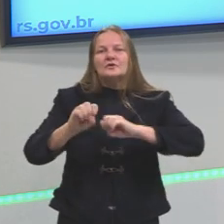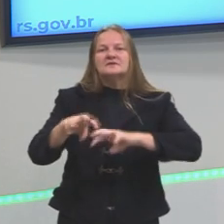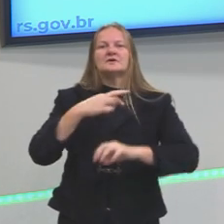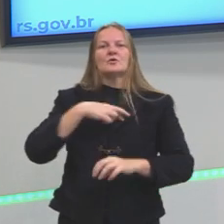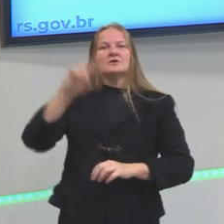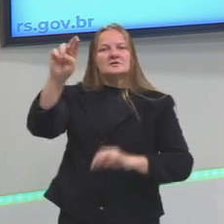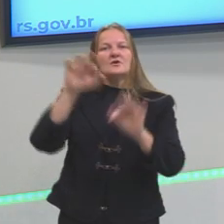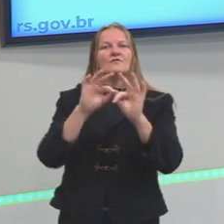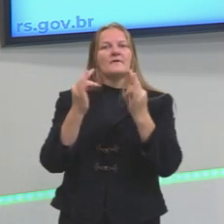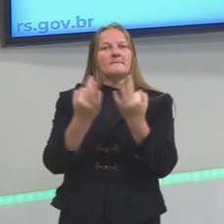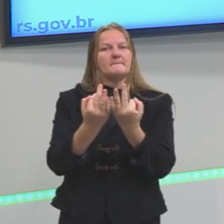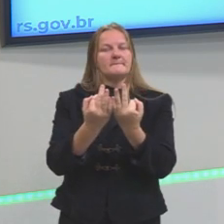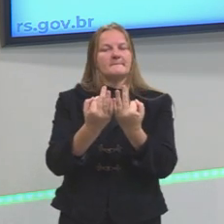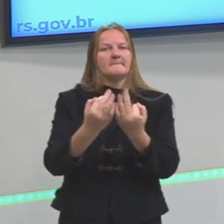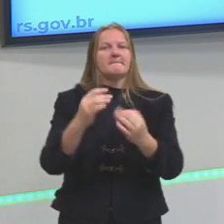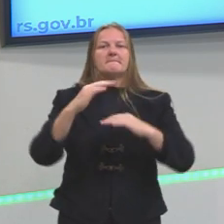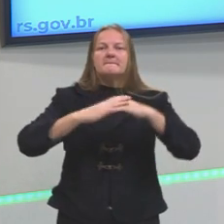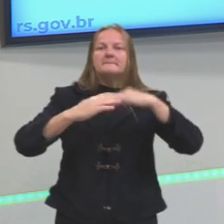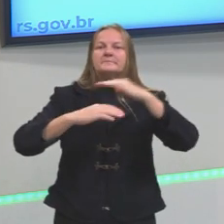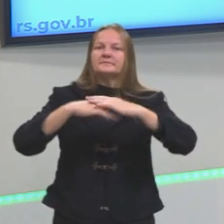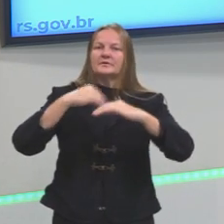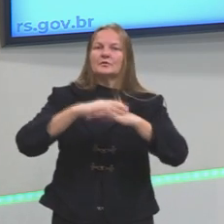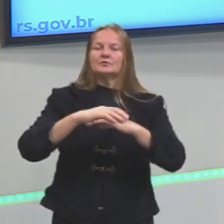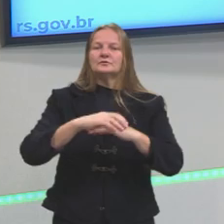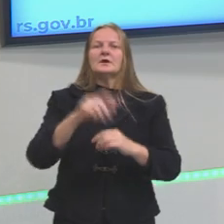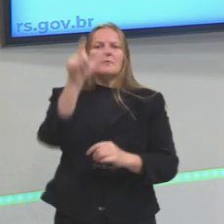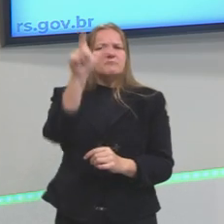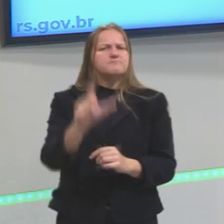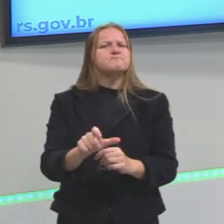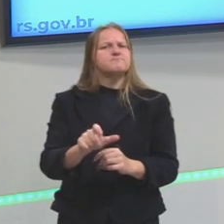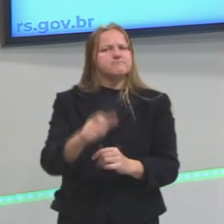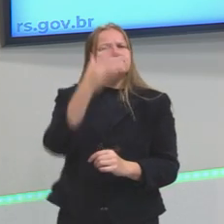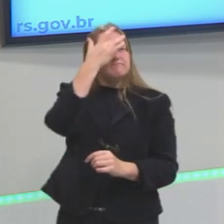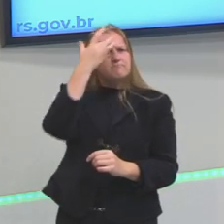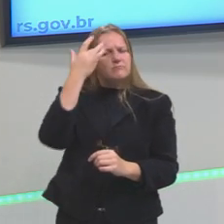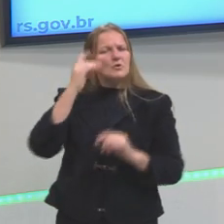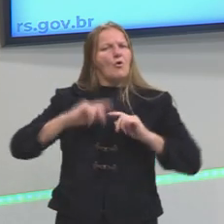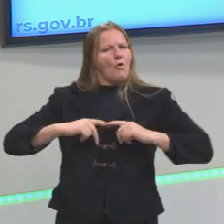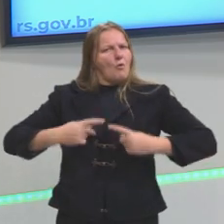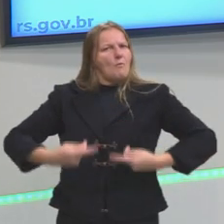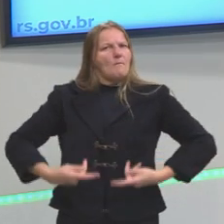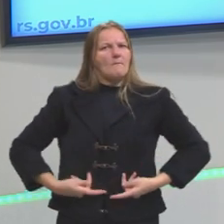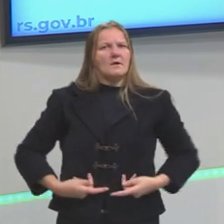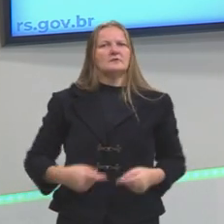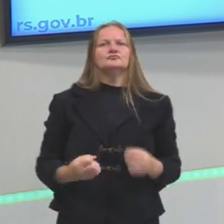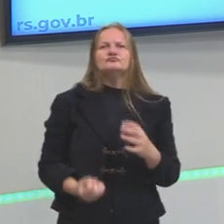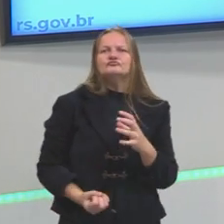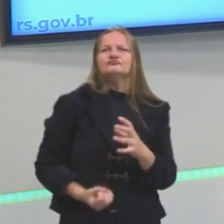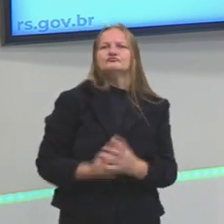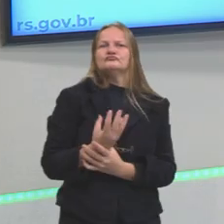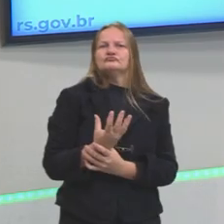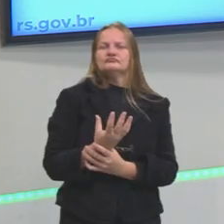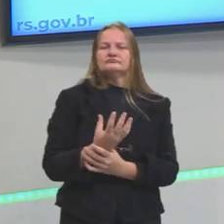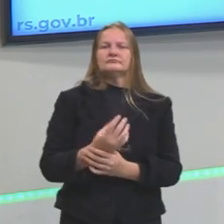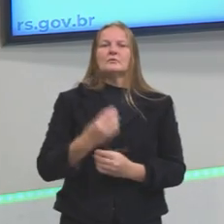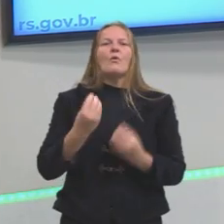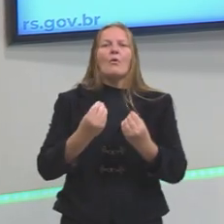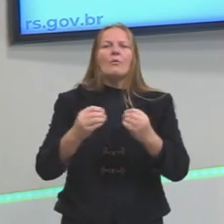família, é construída pelo ser humano. O ser humano, como isso vai acontecendo? Lembra que ele tem